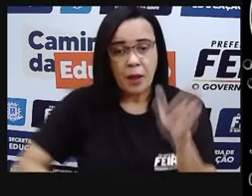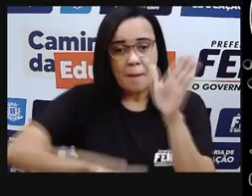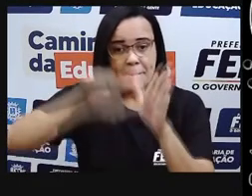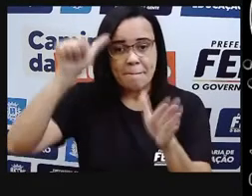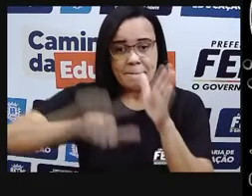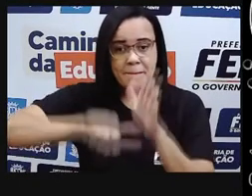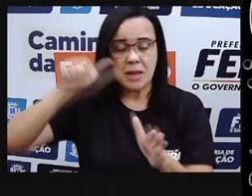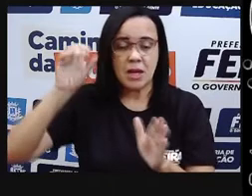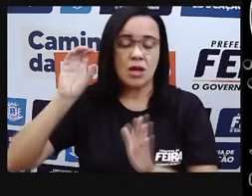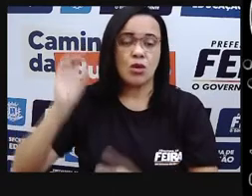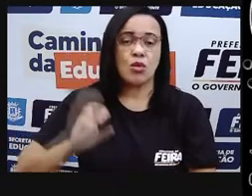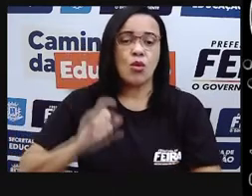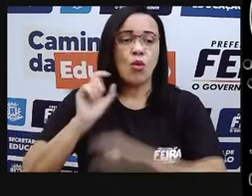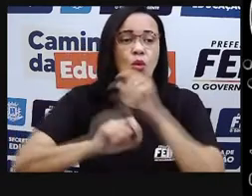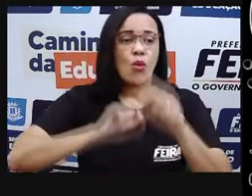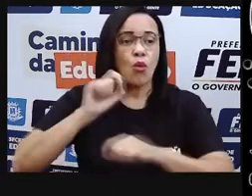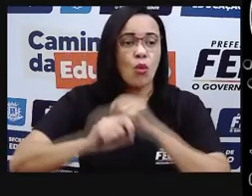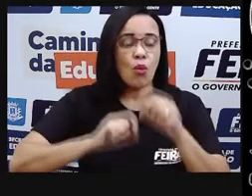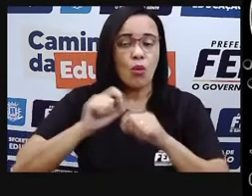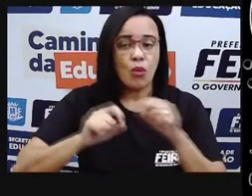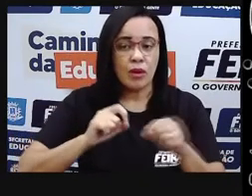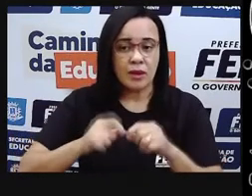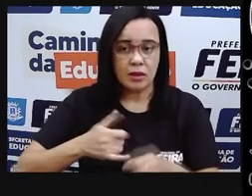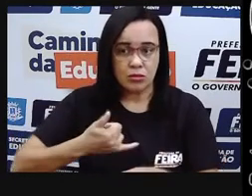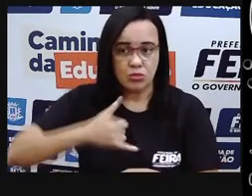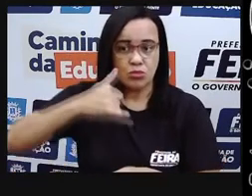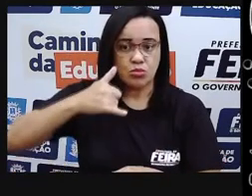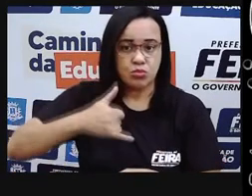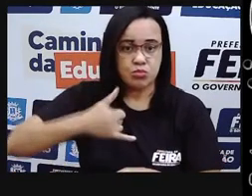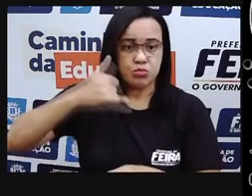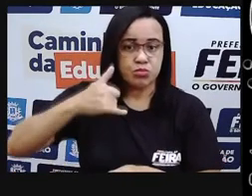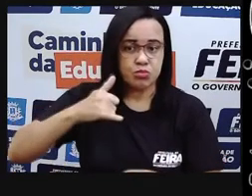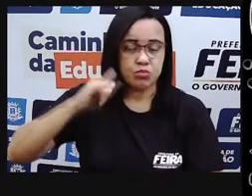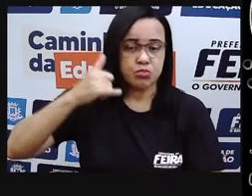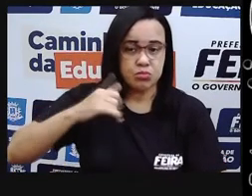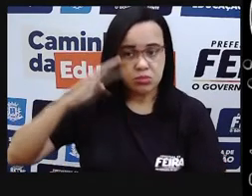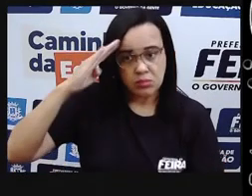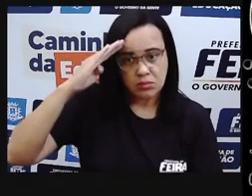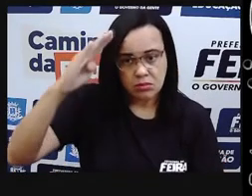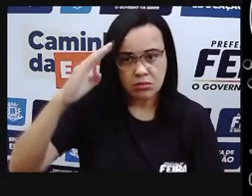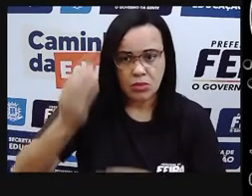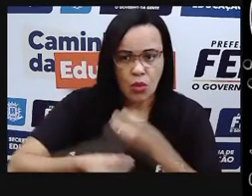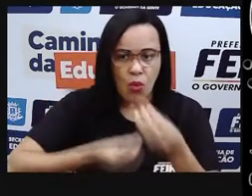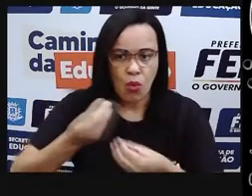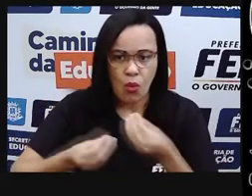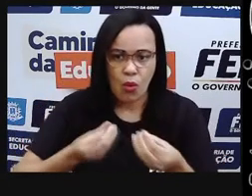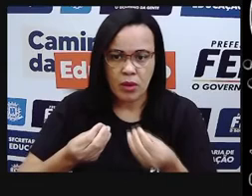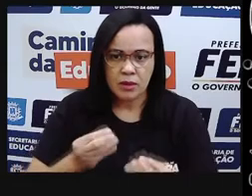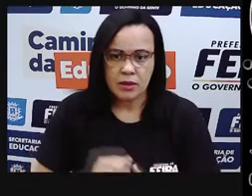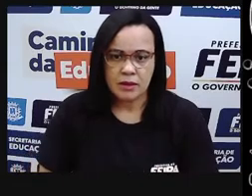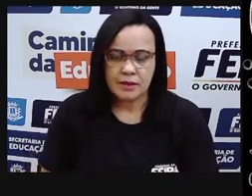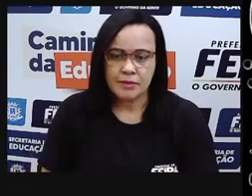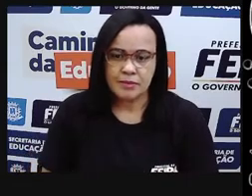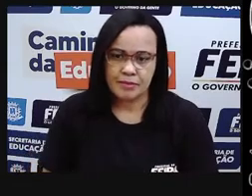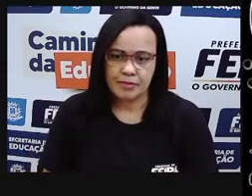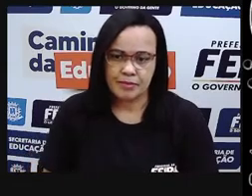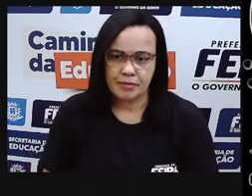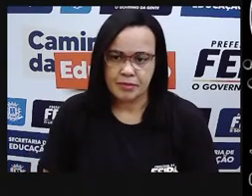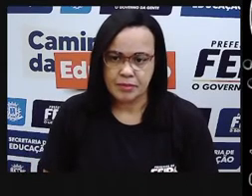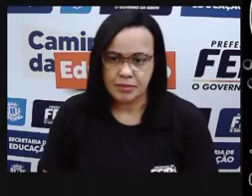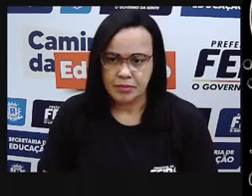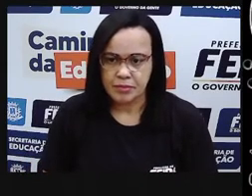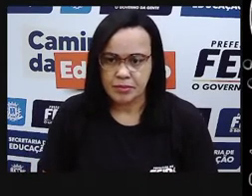da energia, né, que às vezes também pode ser chamado de princípio de lavoceia. Talvez você já tenha ouvido falar desse